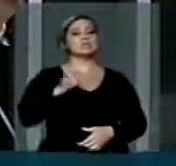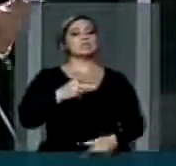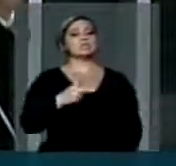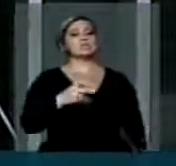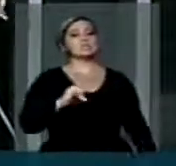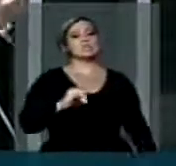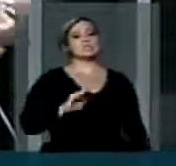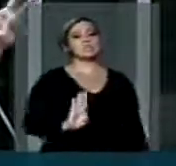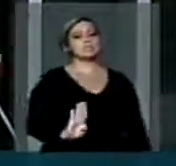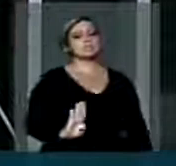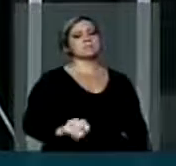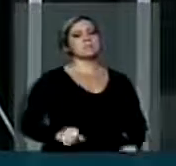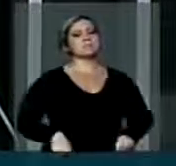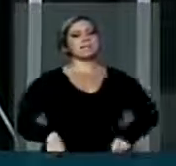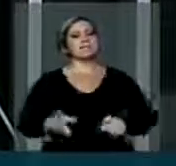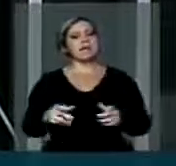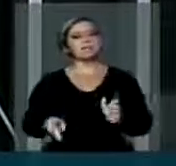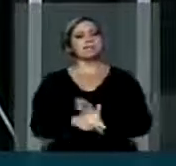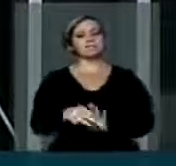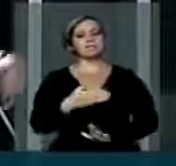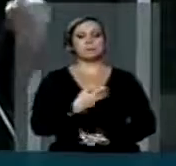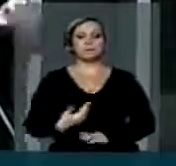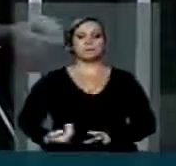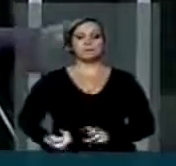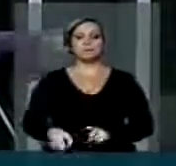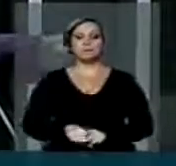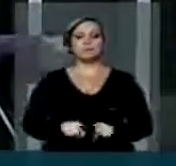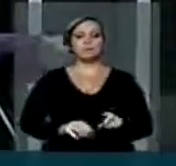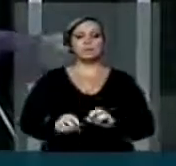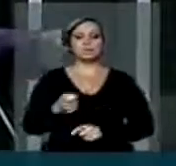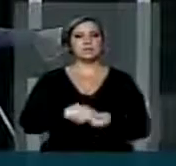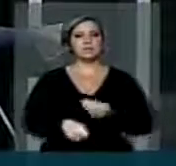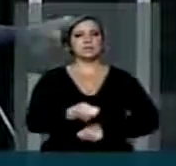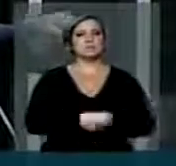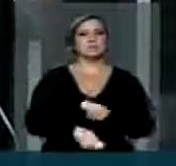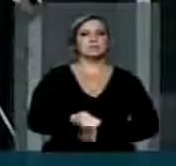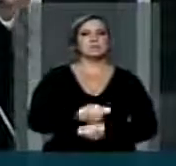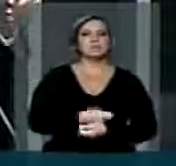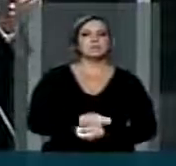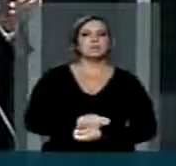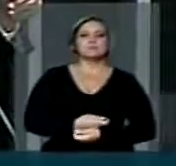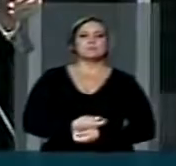nacional para gastos do governo. E o investimento na economia...